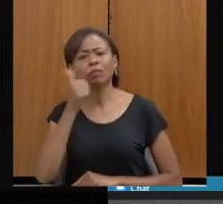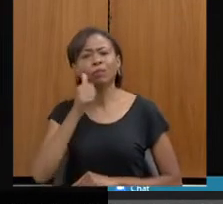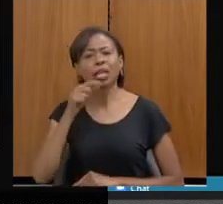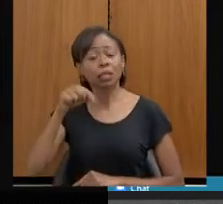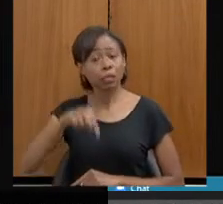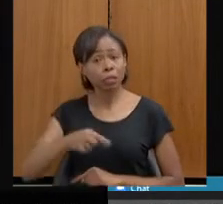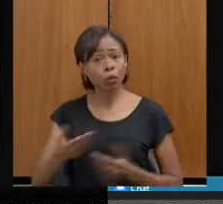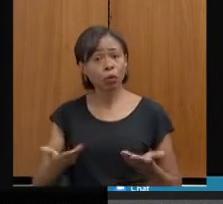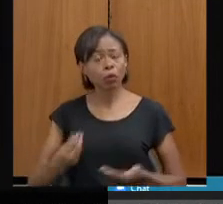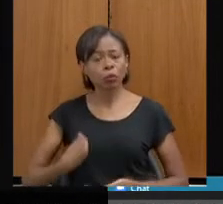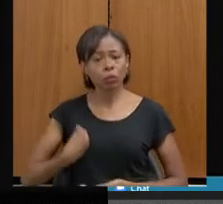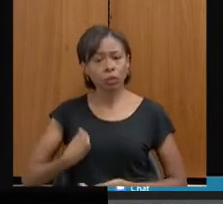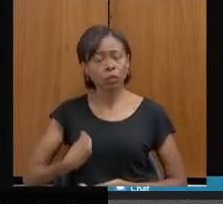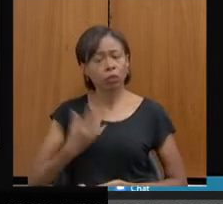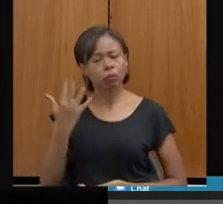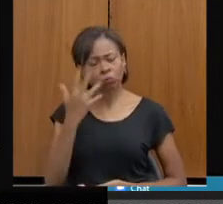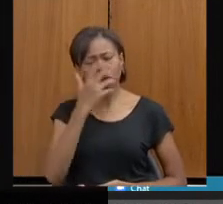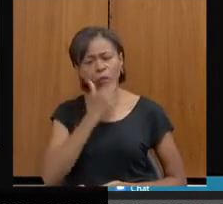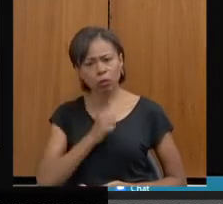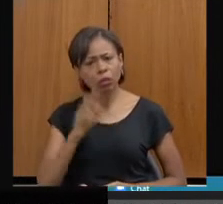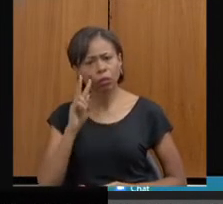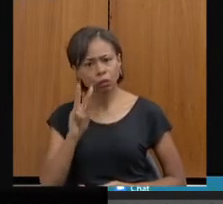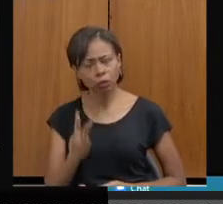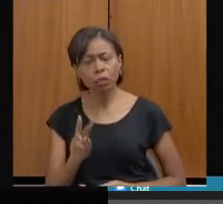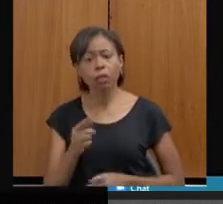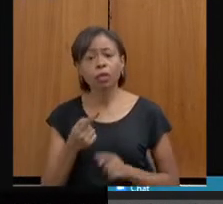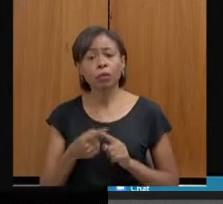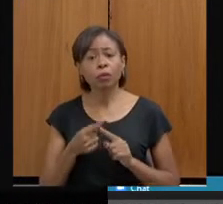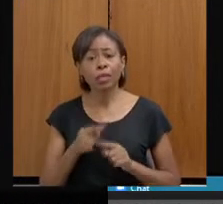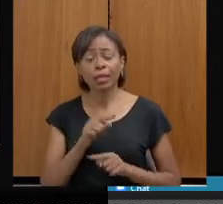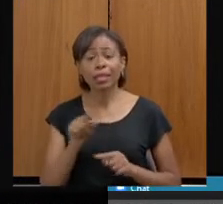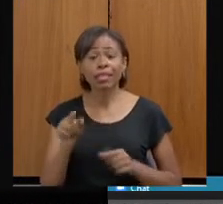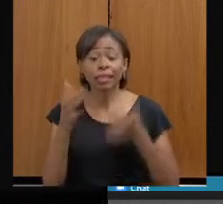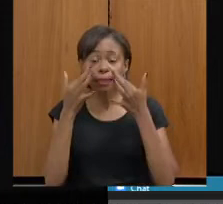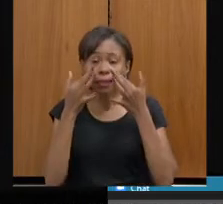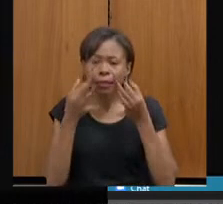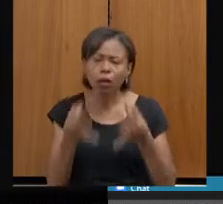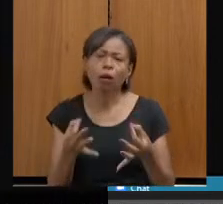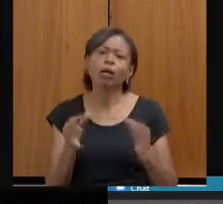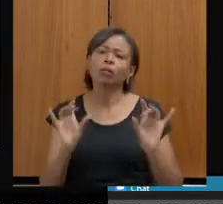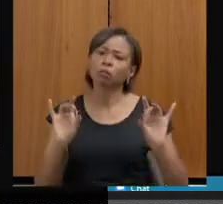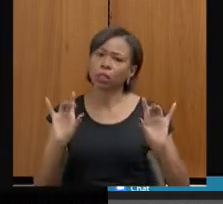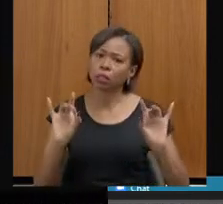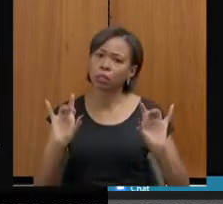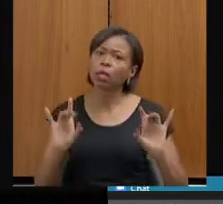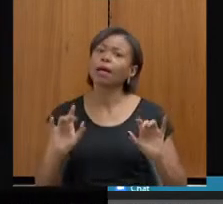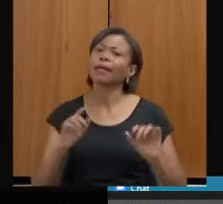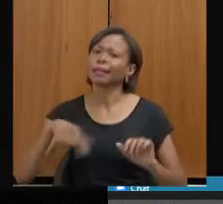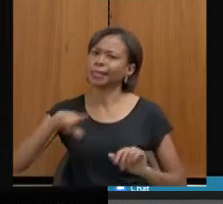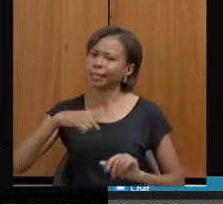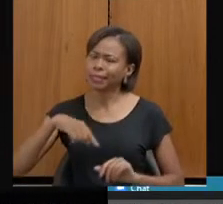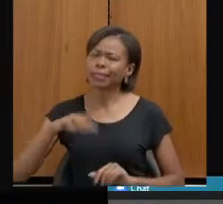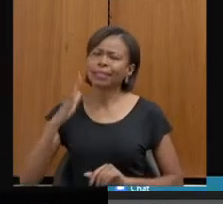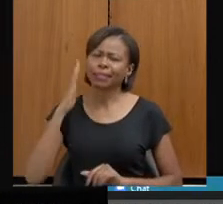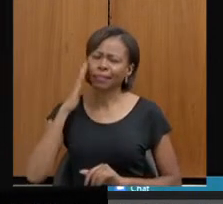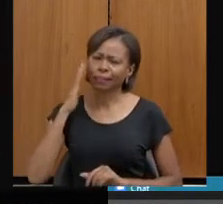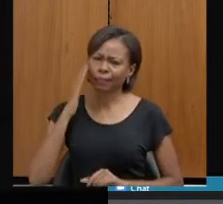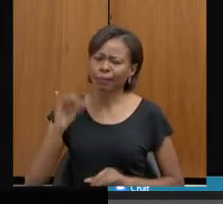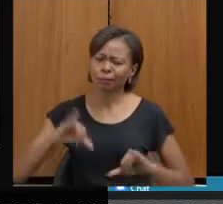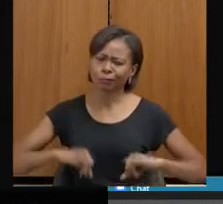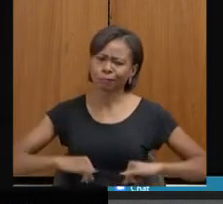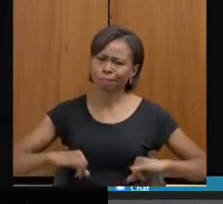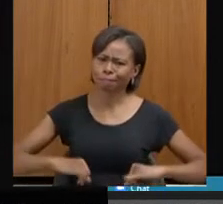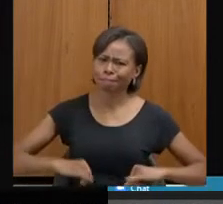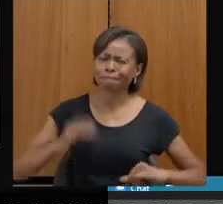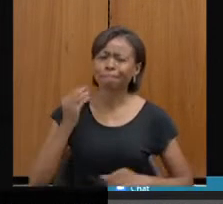como elas têm essa atenção especial, porque nós acompanhamos de perto, sabemos as dores, muitas vezes passamos por isso,